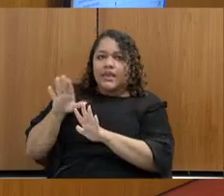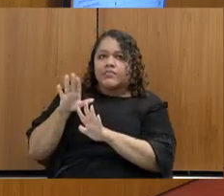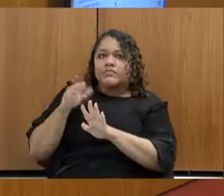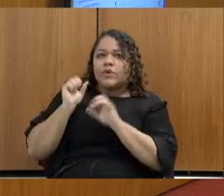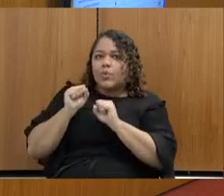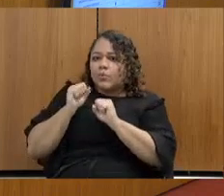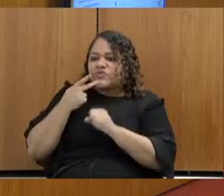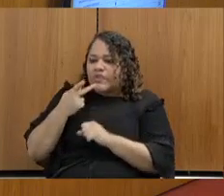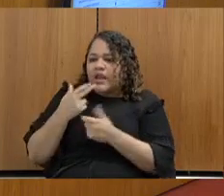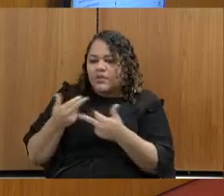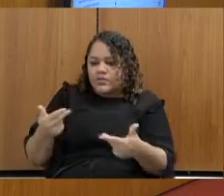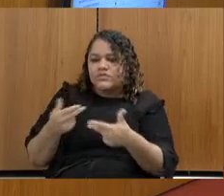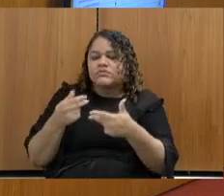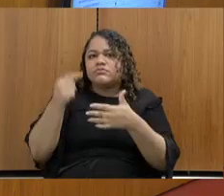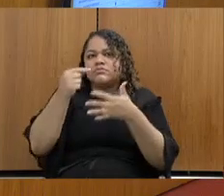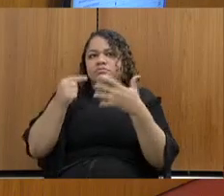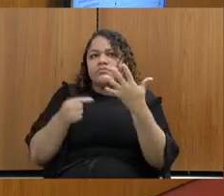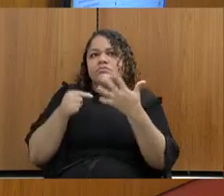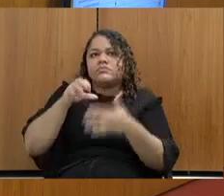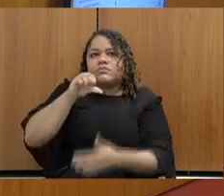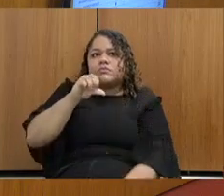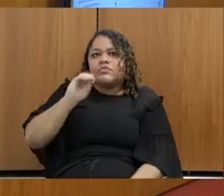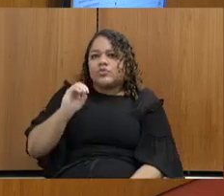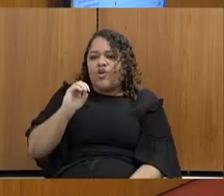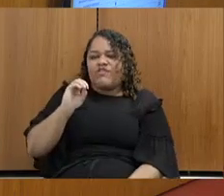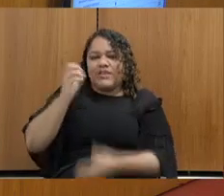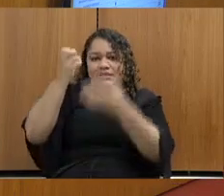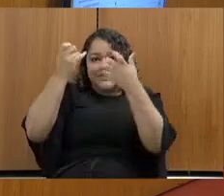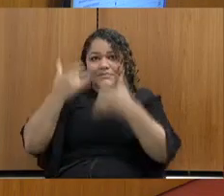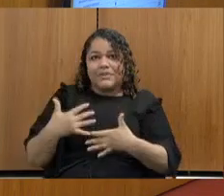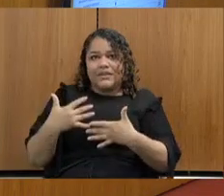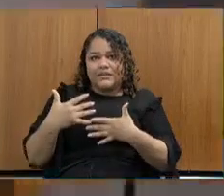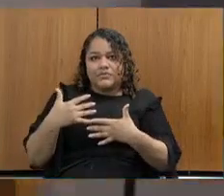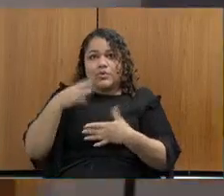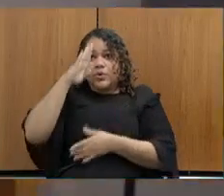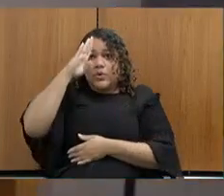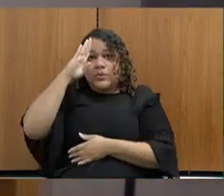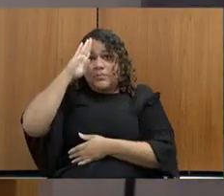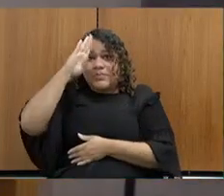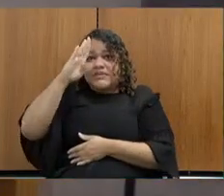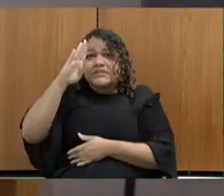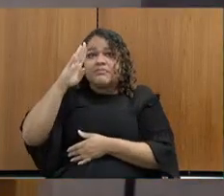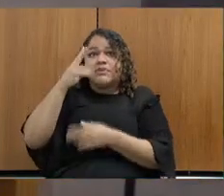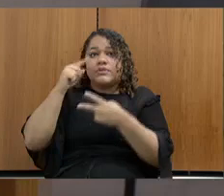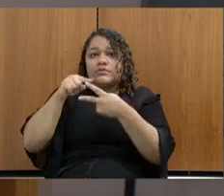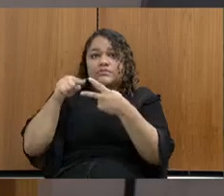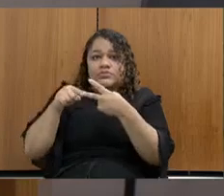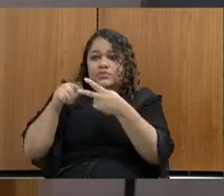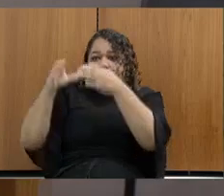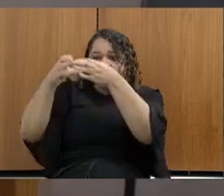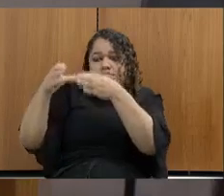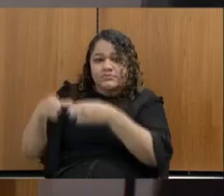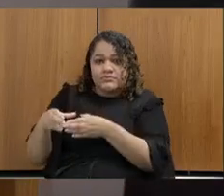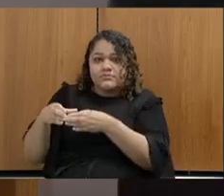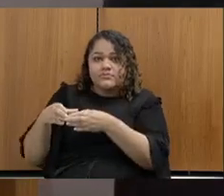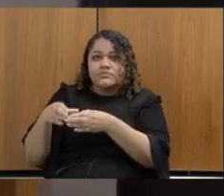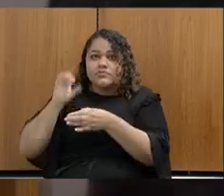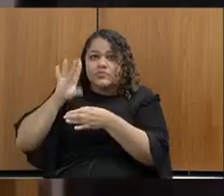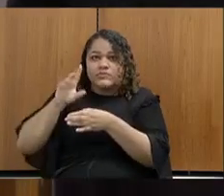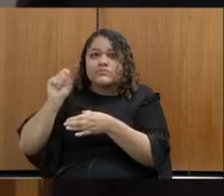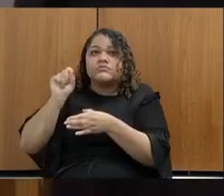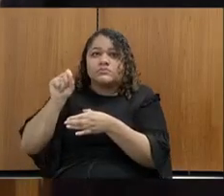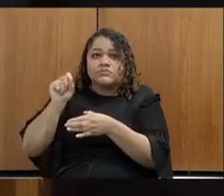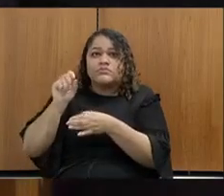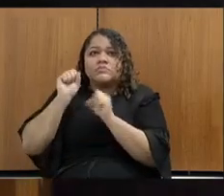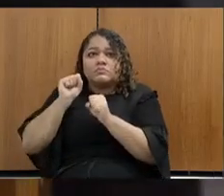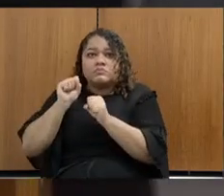que eu quiser, são 90 que existem no país. Então eu só estou explicando as duas principais facções criminosas, é só isso. Pode tapar a boca, pode fazer o que você